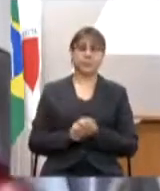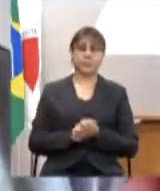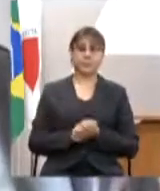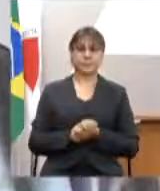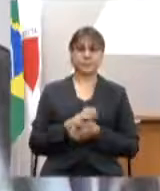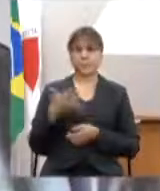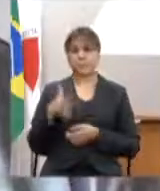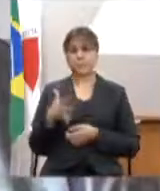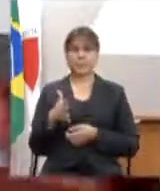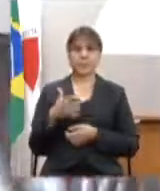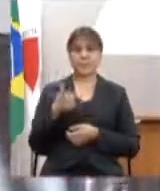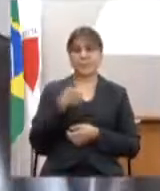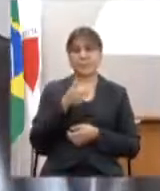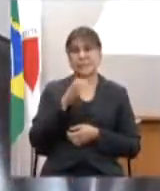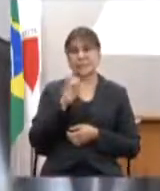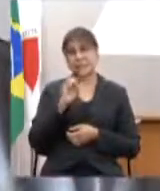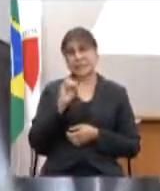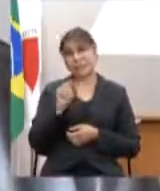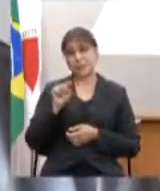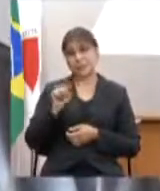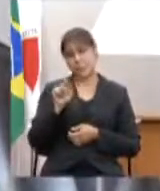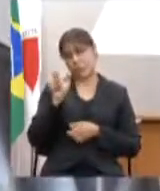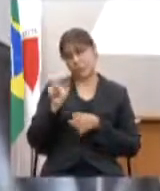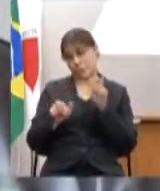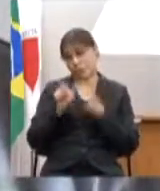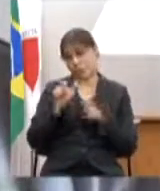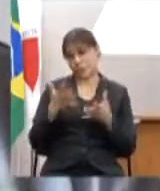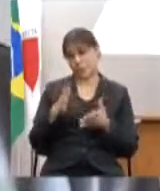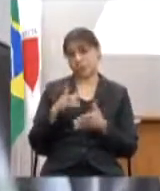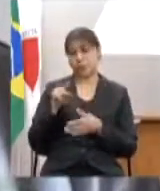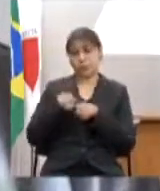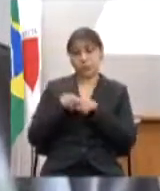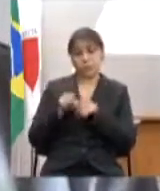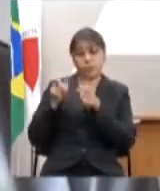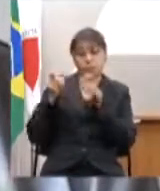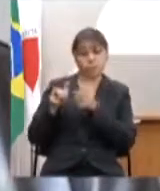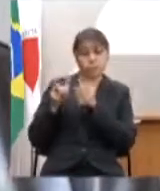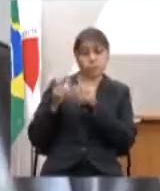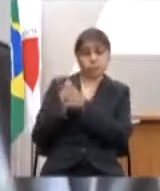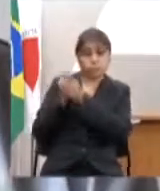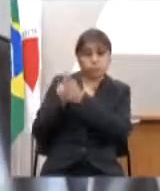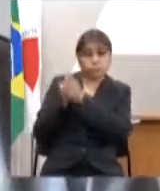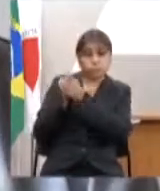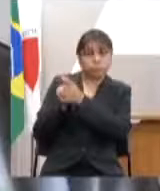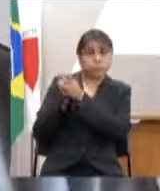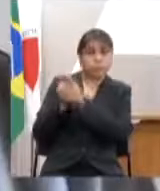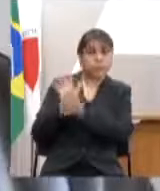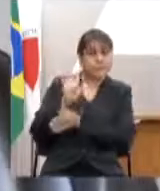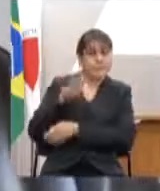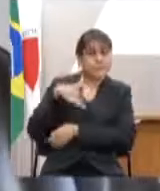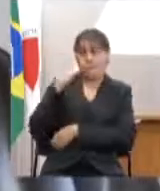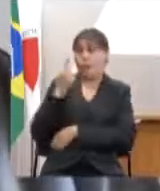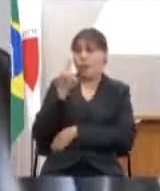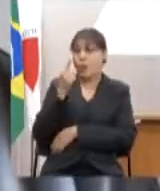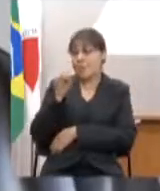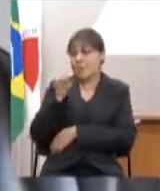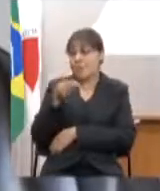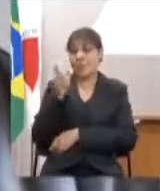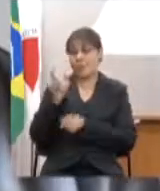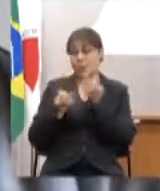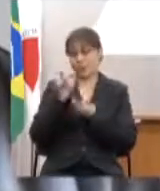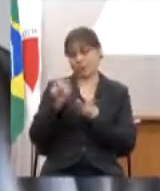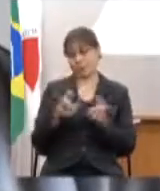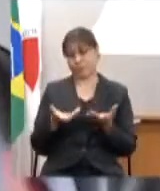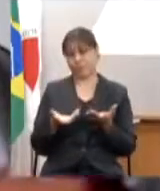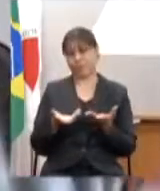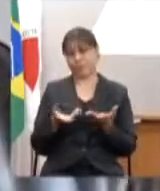são quase 100 mil habitantes e o Vale de Aquitionha que é mais de um milhão de habitantes e que a gente tem